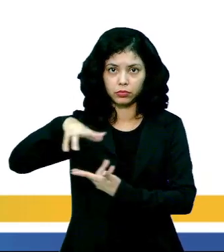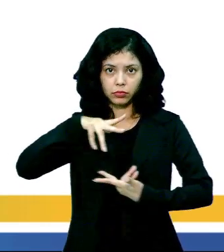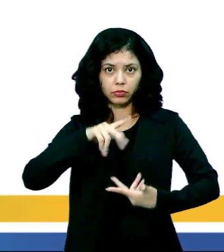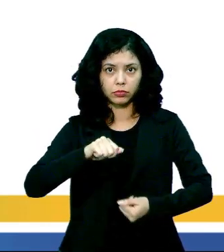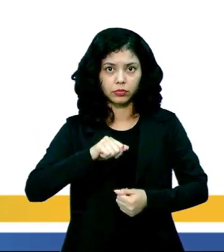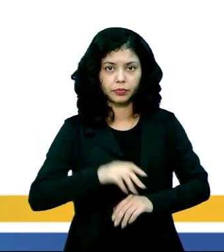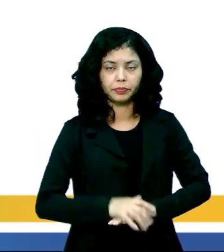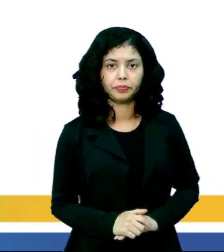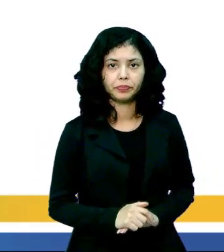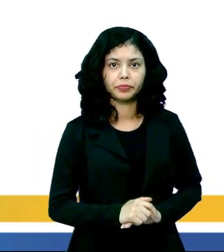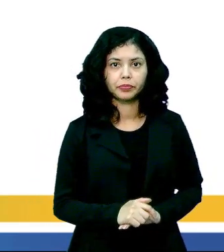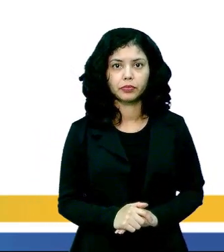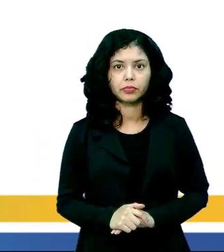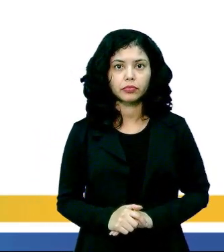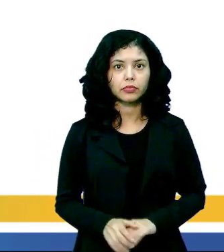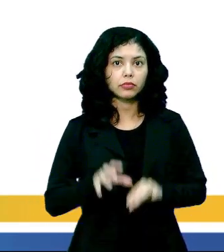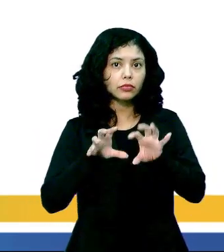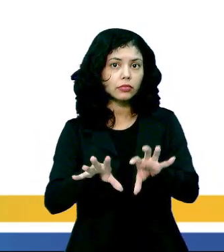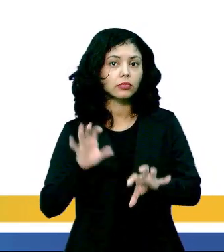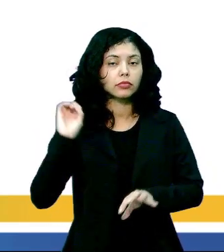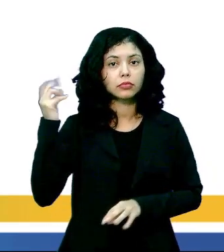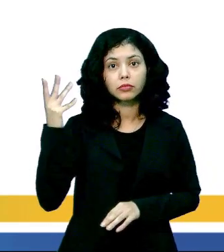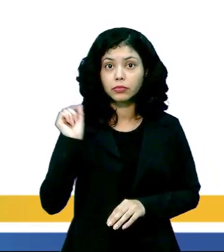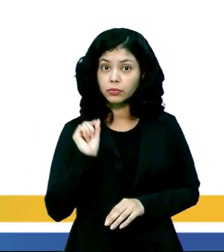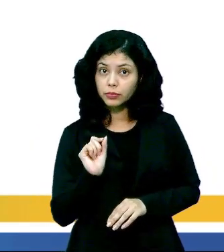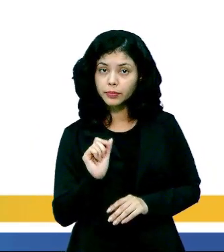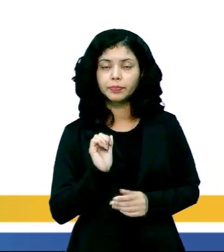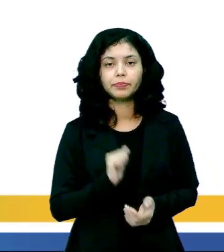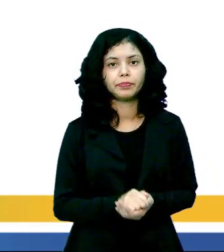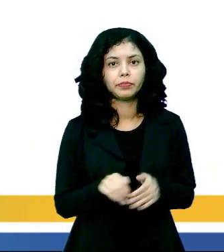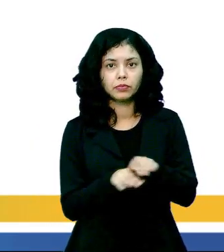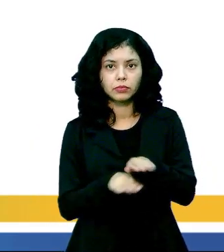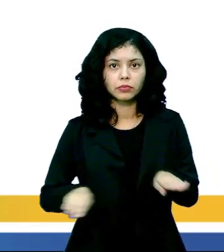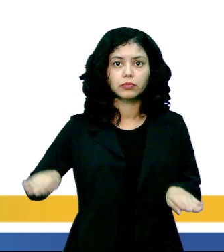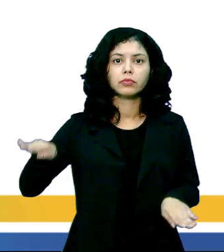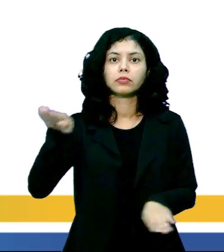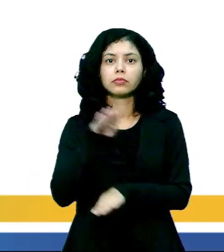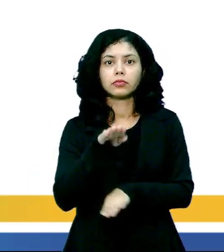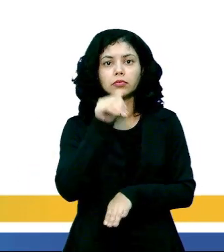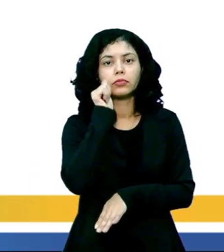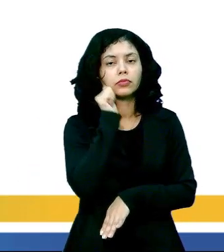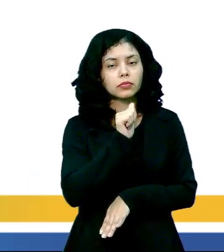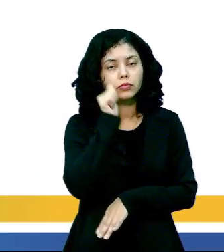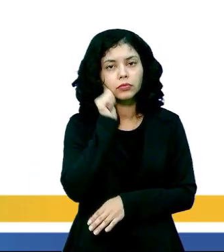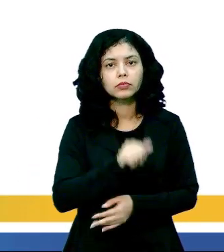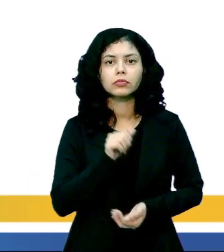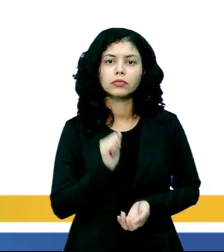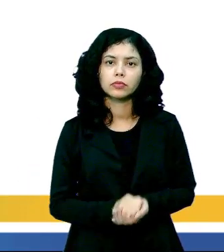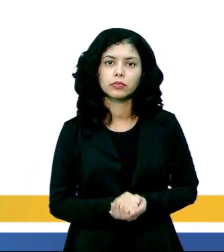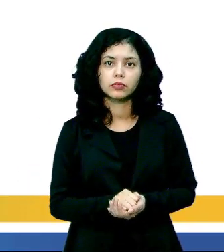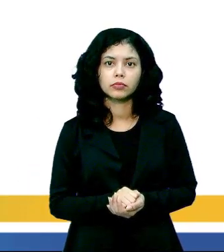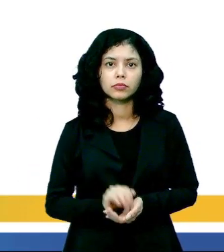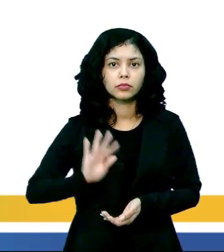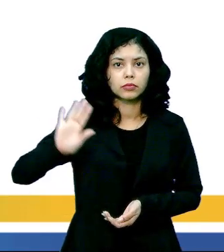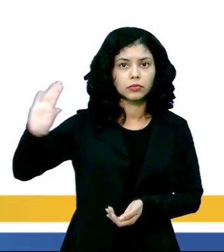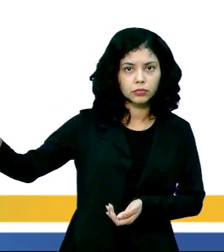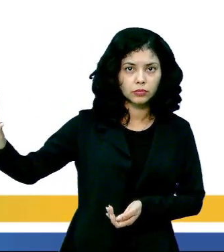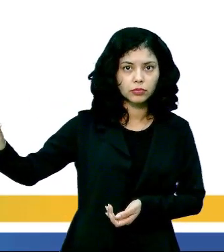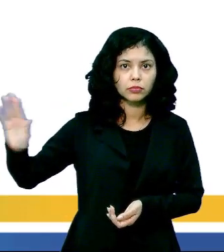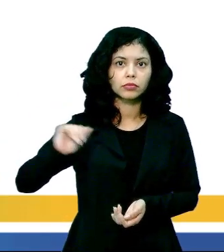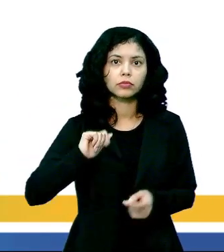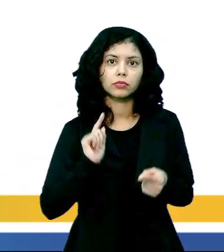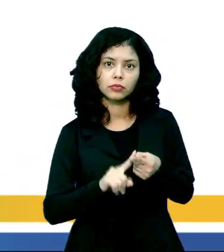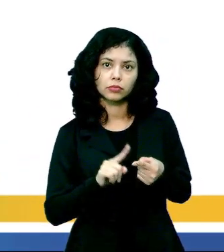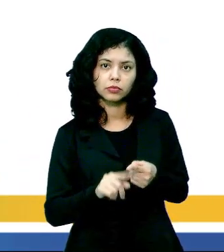masculino. Dessa forma, a subjetividade feminina era deixada de lado